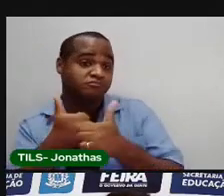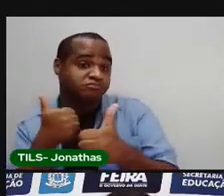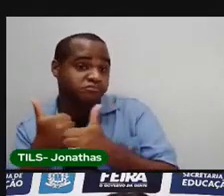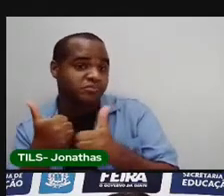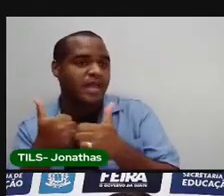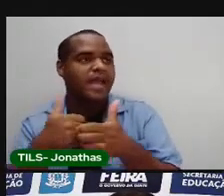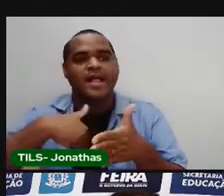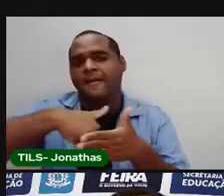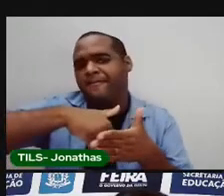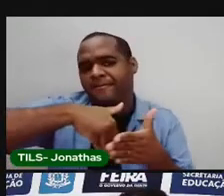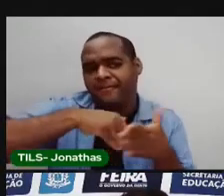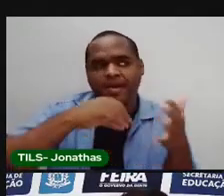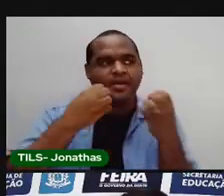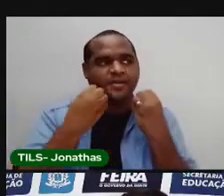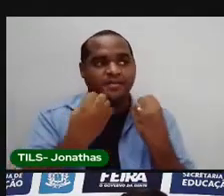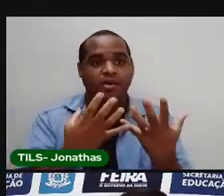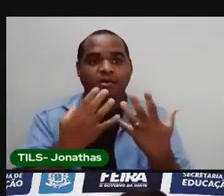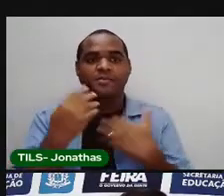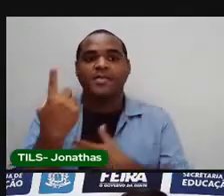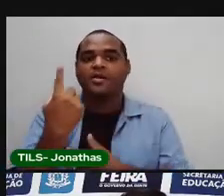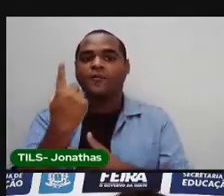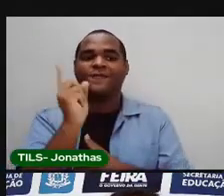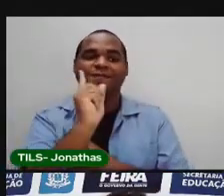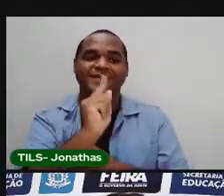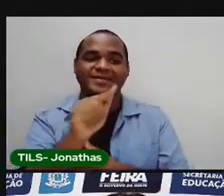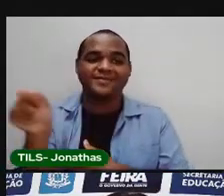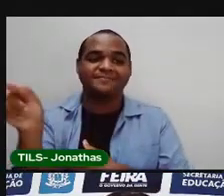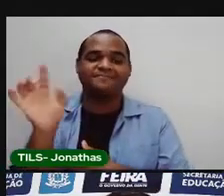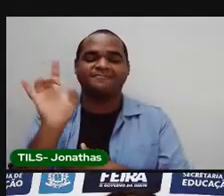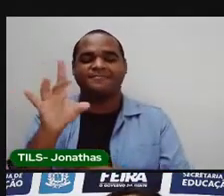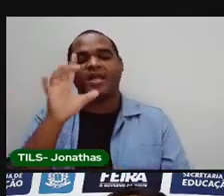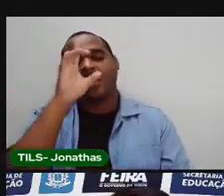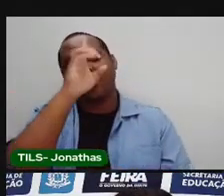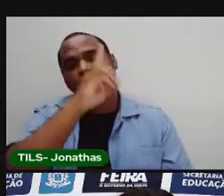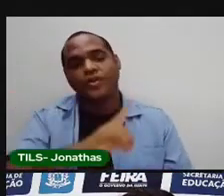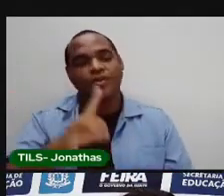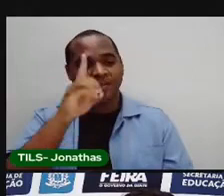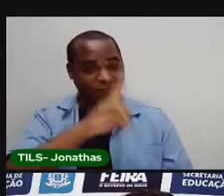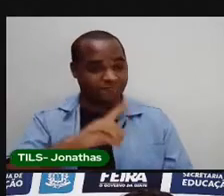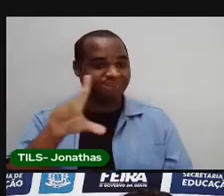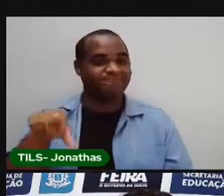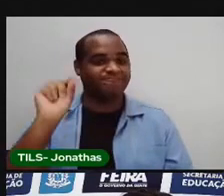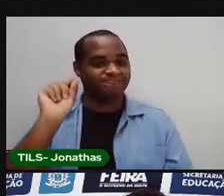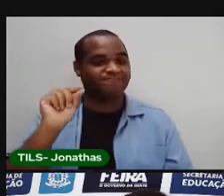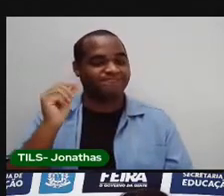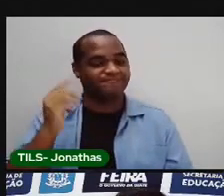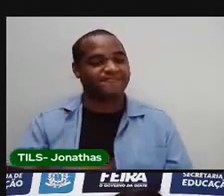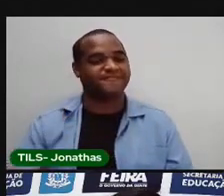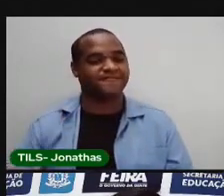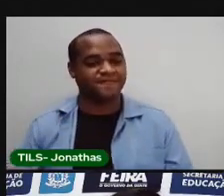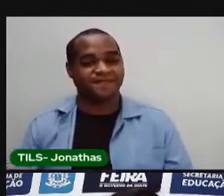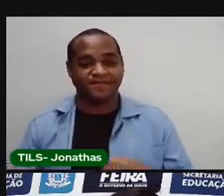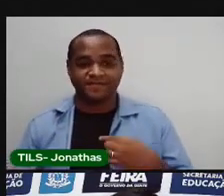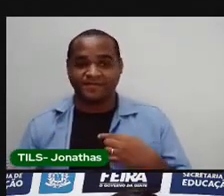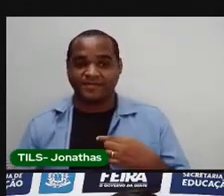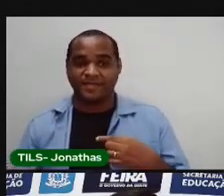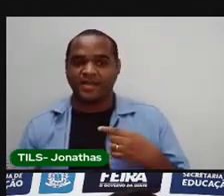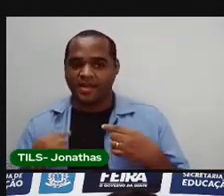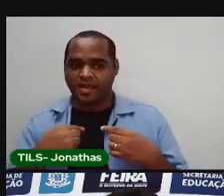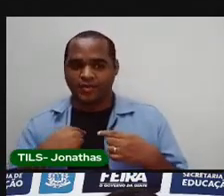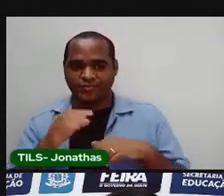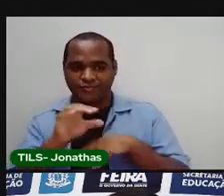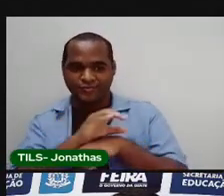bola. Mas somente uma vez na semana. E nesse caso, foi o domingo. Eu tomo um